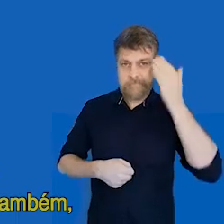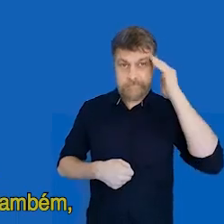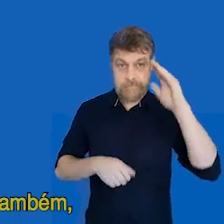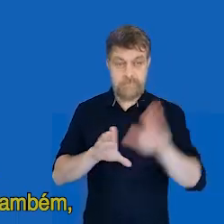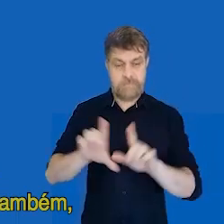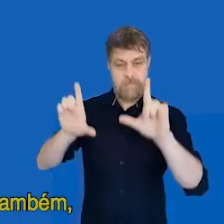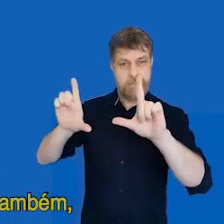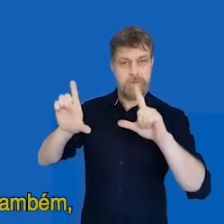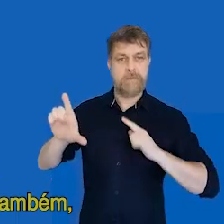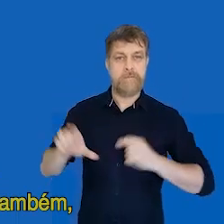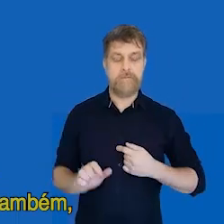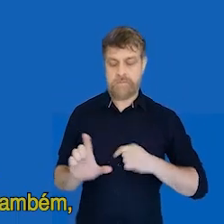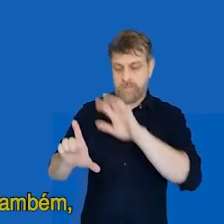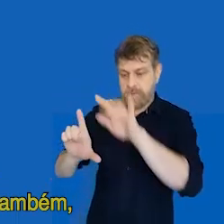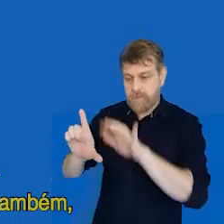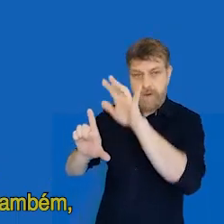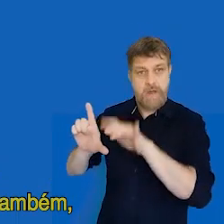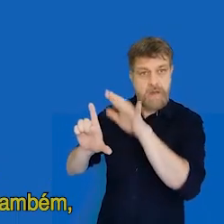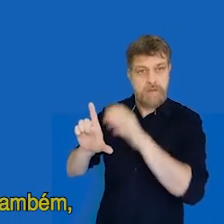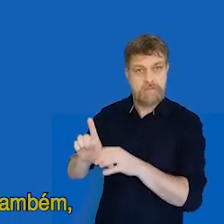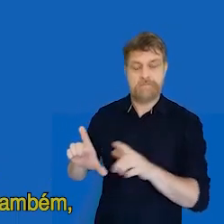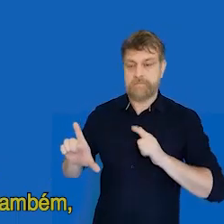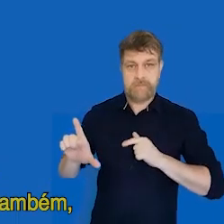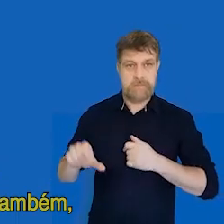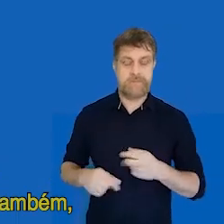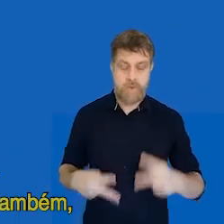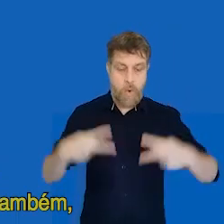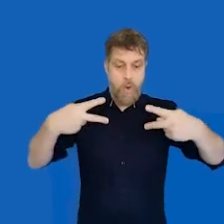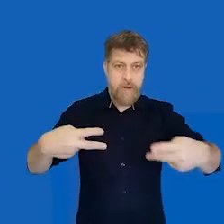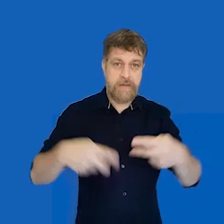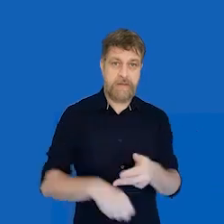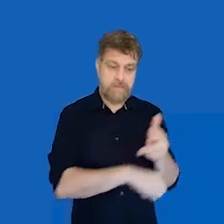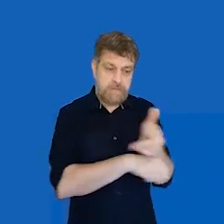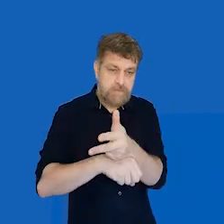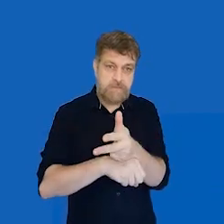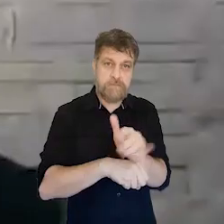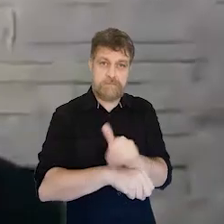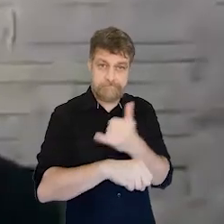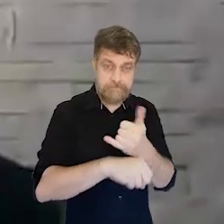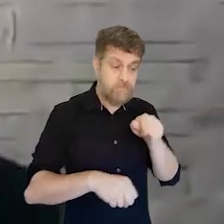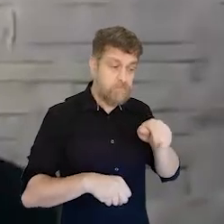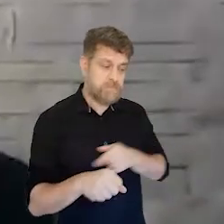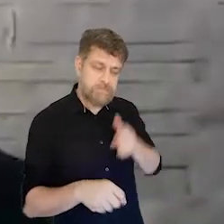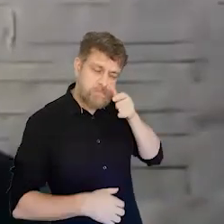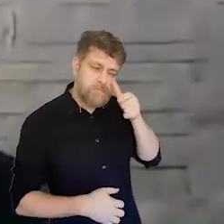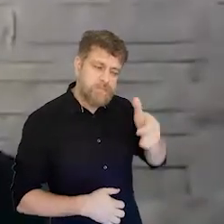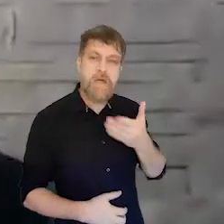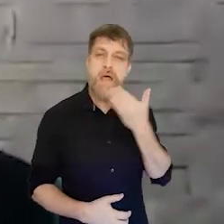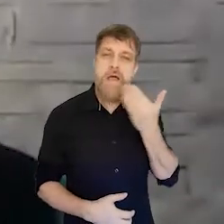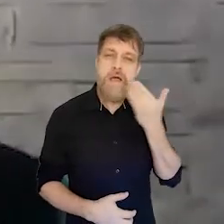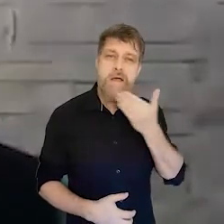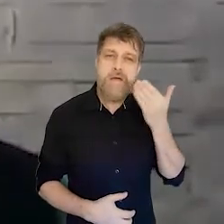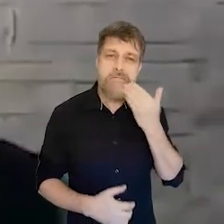nos banners os QR Codes, para acessar os links dos vídeos, nos e-mails também. Como a Viveca disse, super fácil acesso,